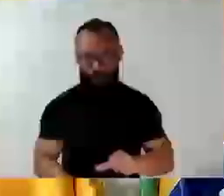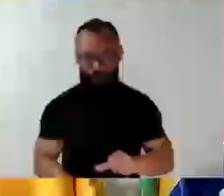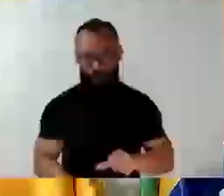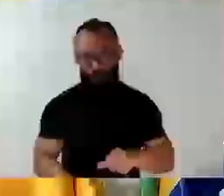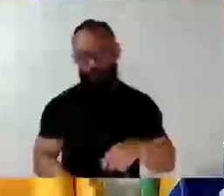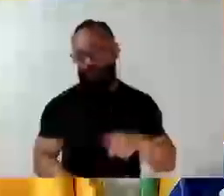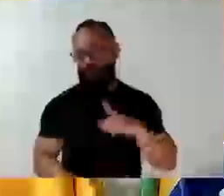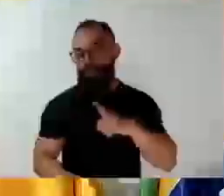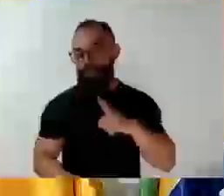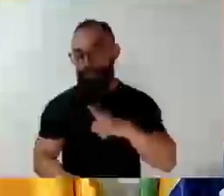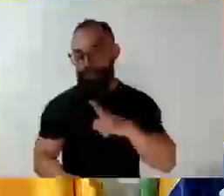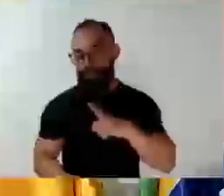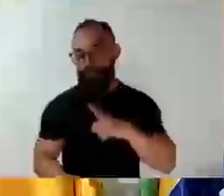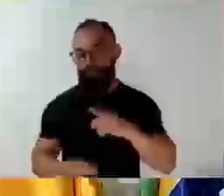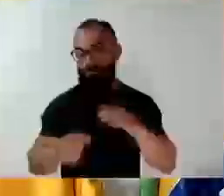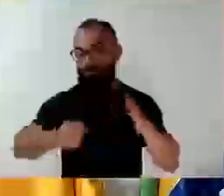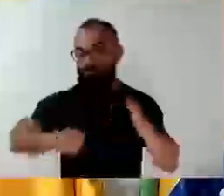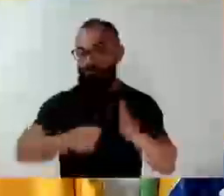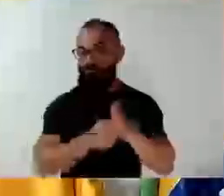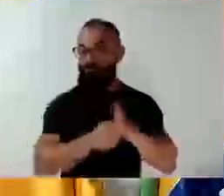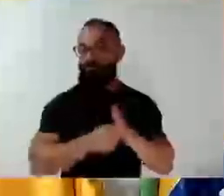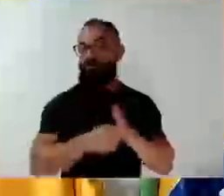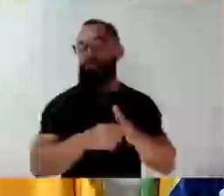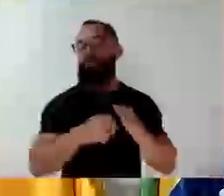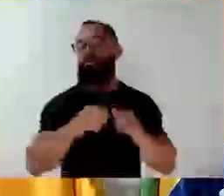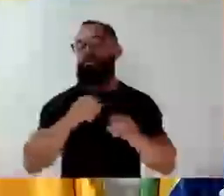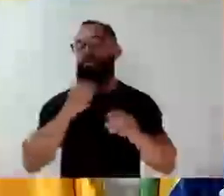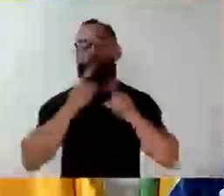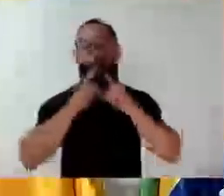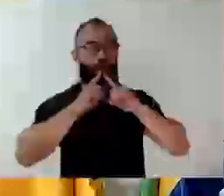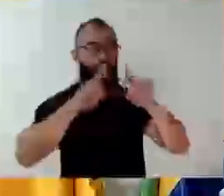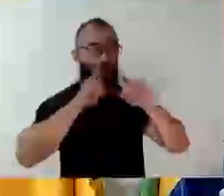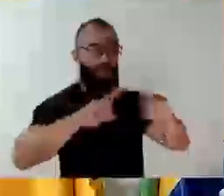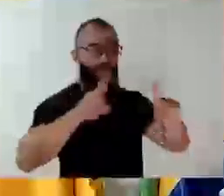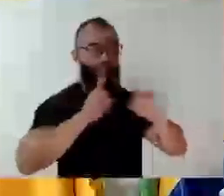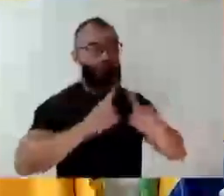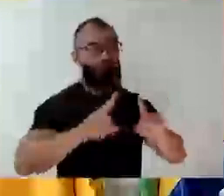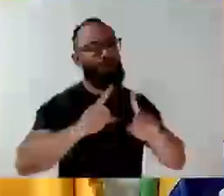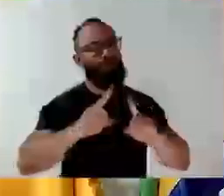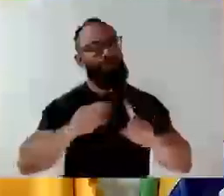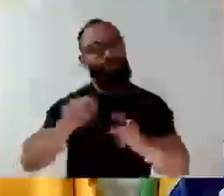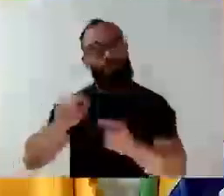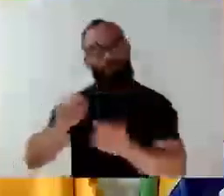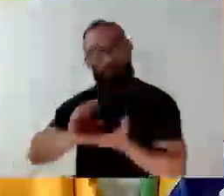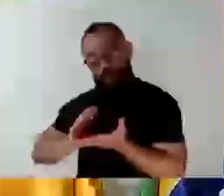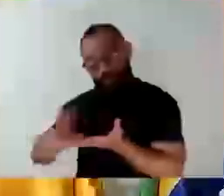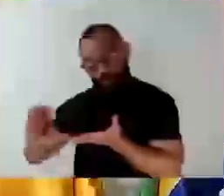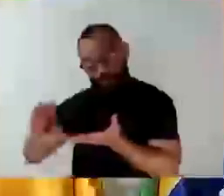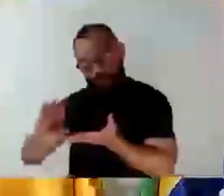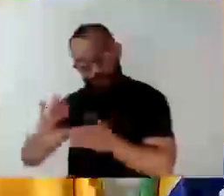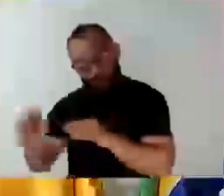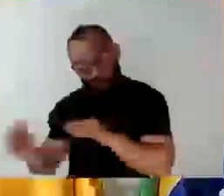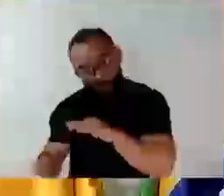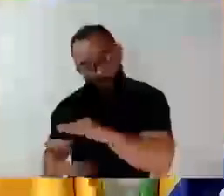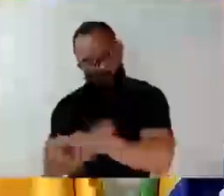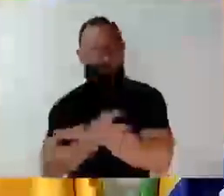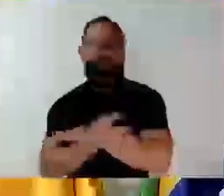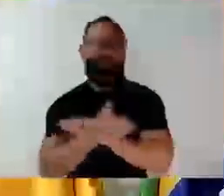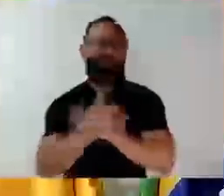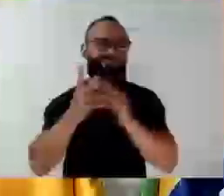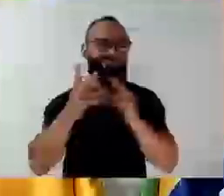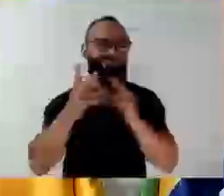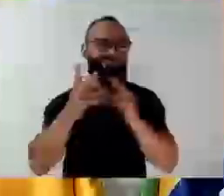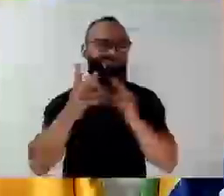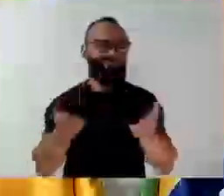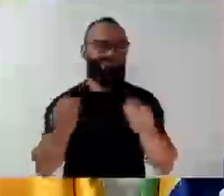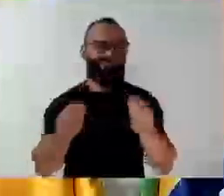denúncias que o recurso está sendo desviado do fim. Então, eu sei que o